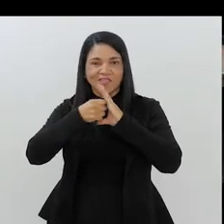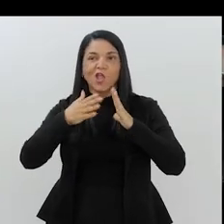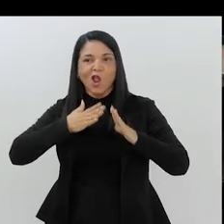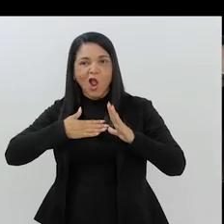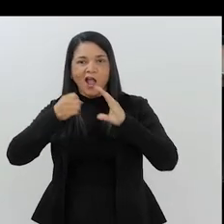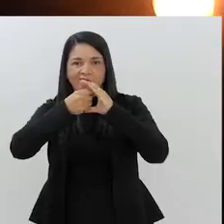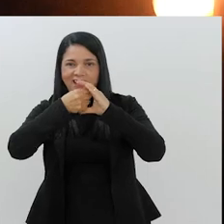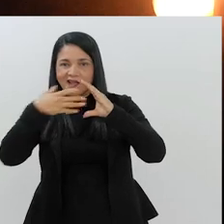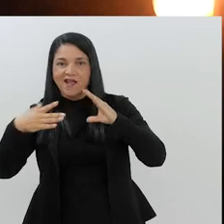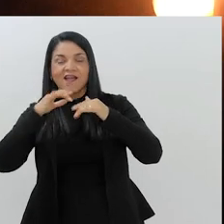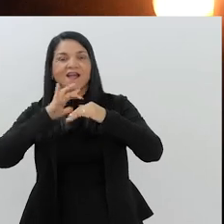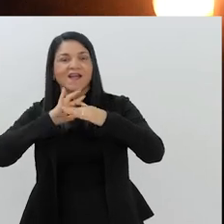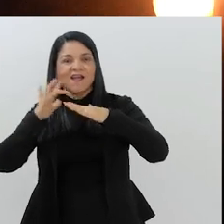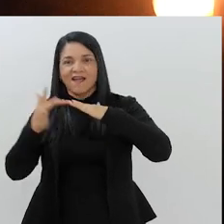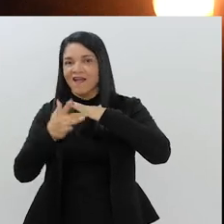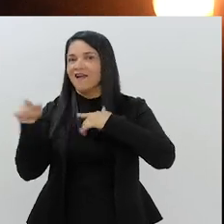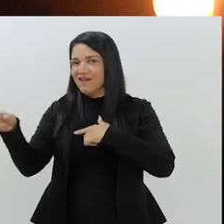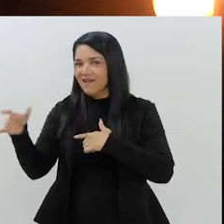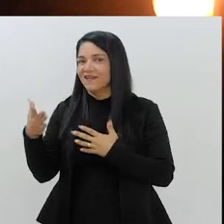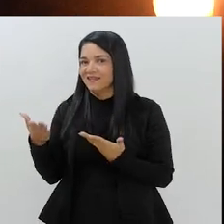social, ele está sempre postando.